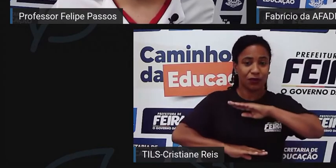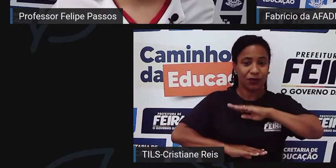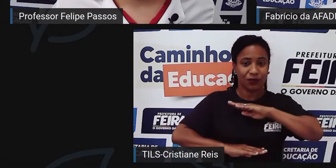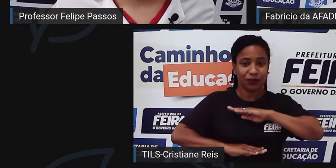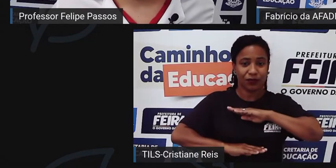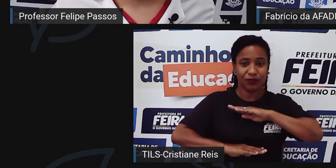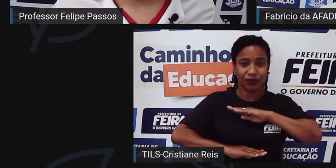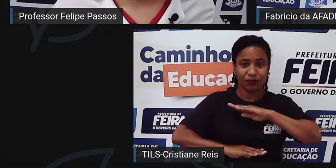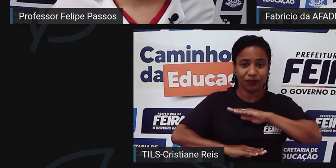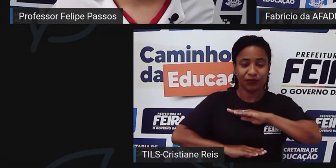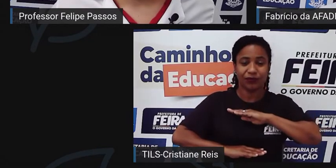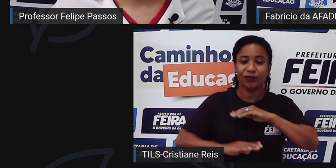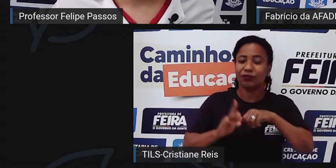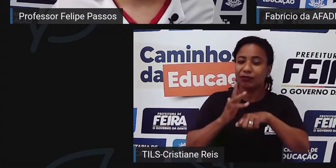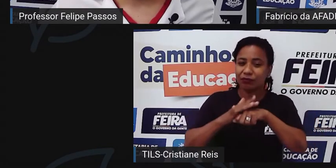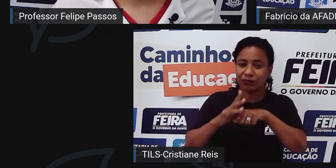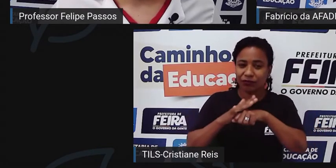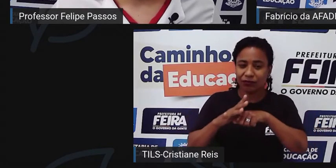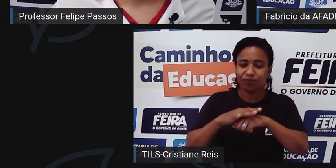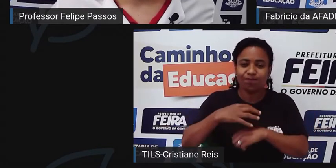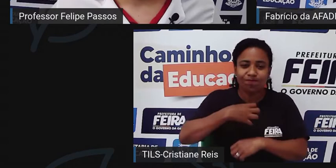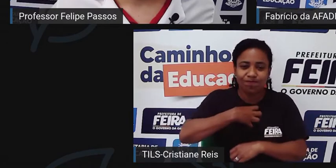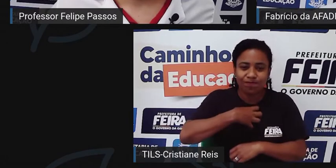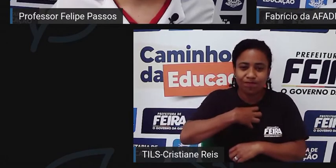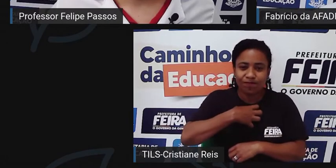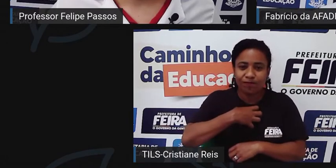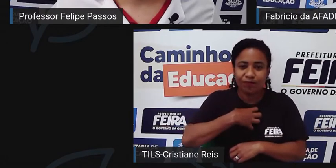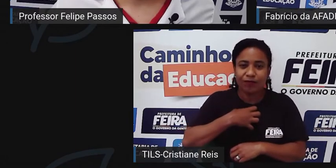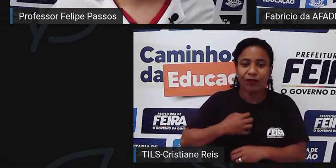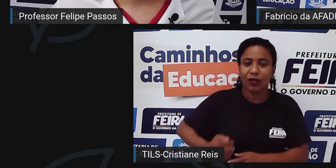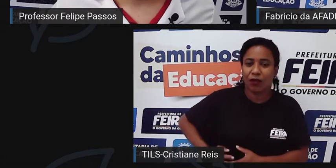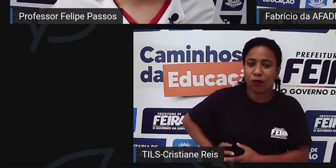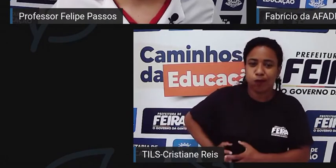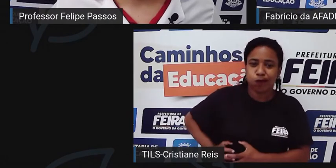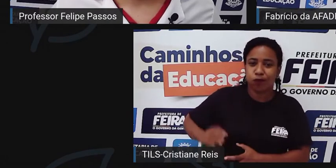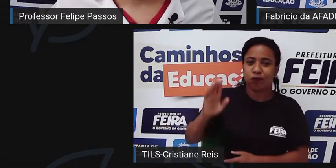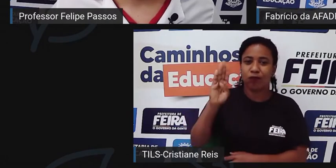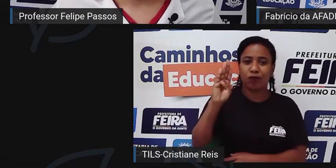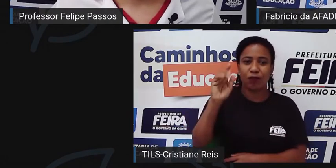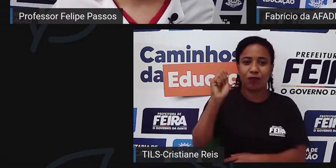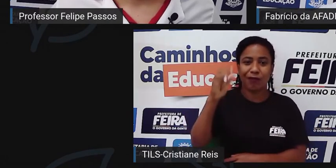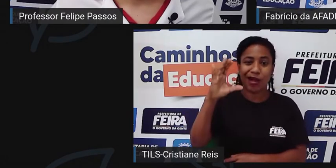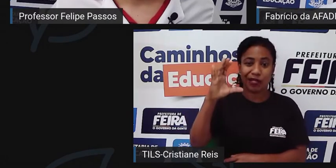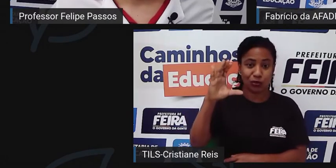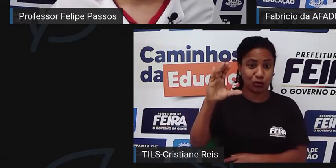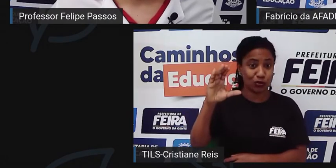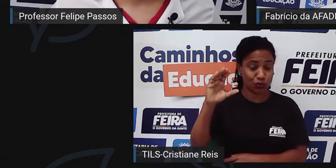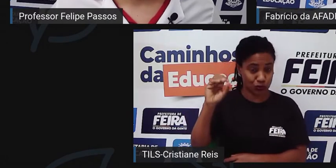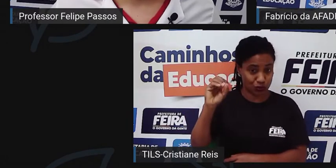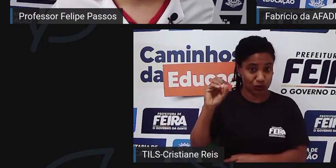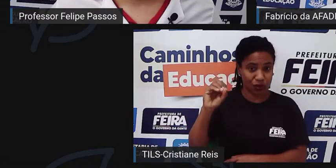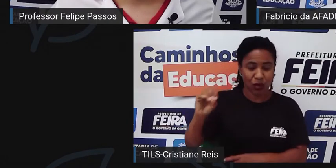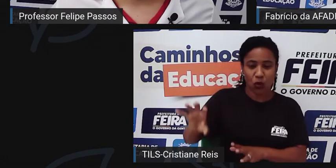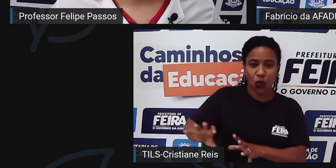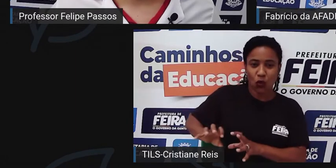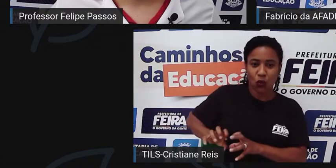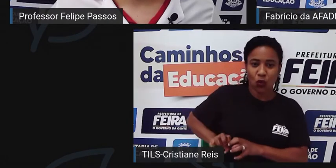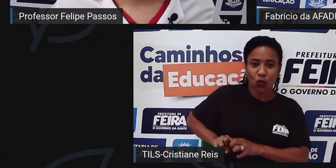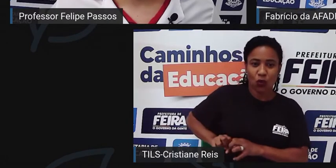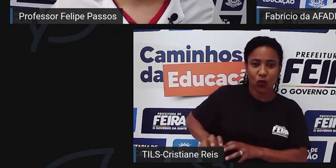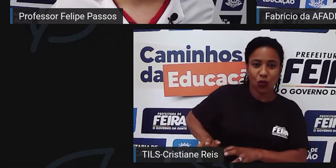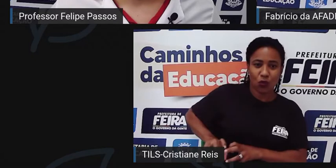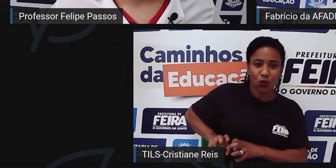Se sintoma que o baço suga todo o sangue do corpo, se não ter uma